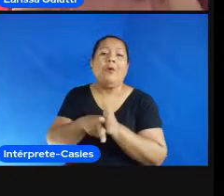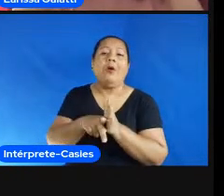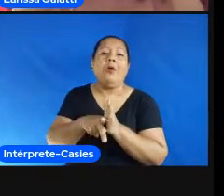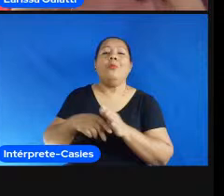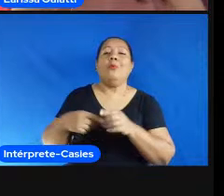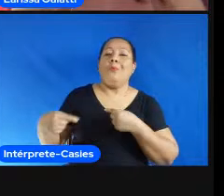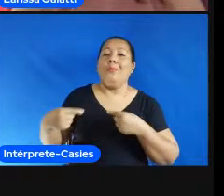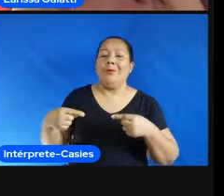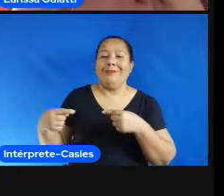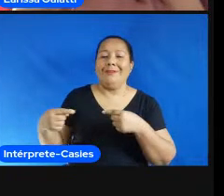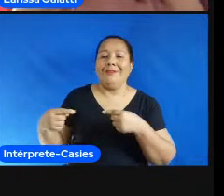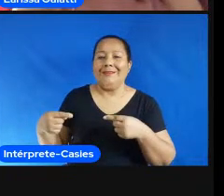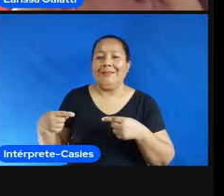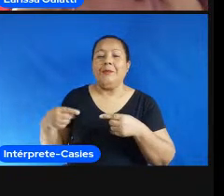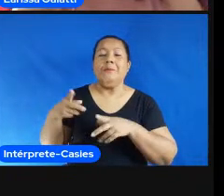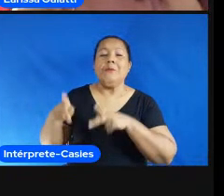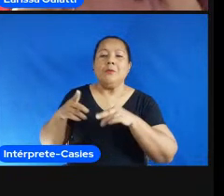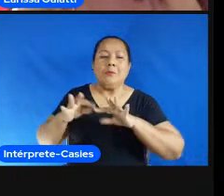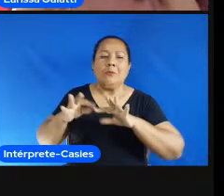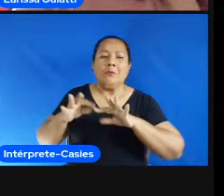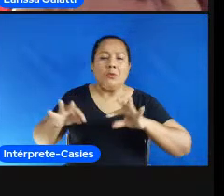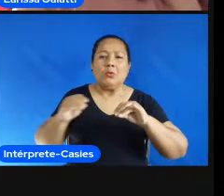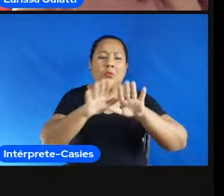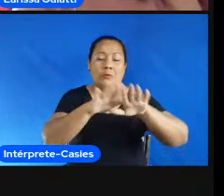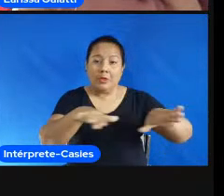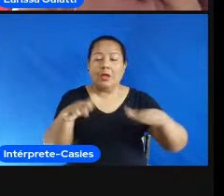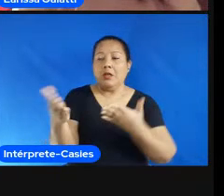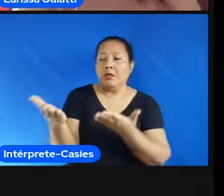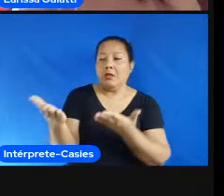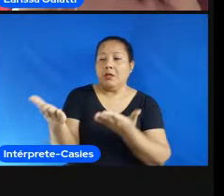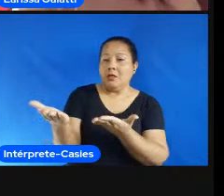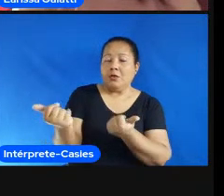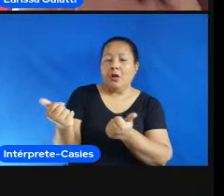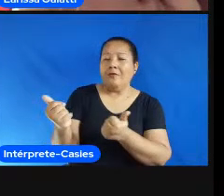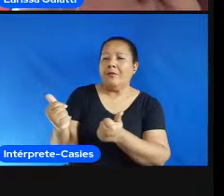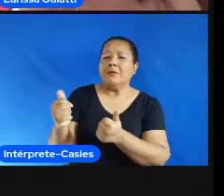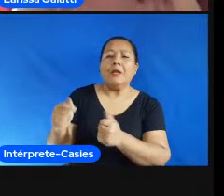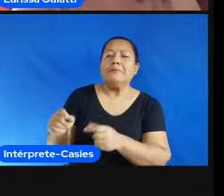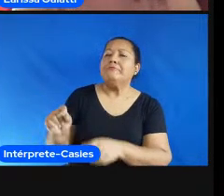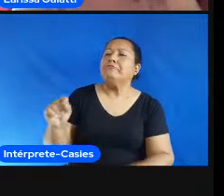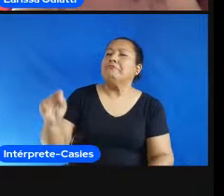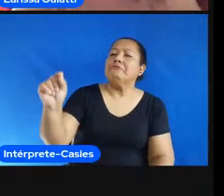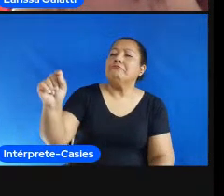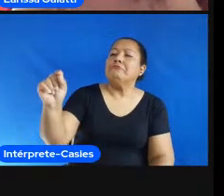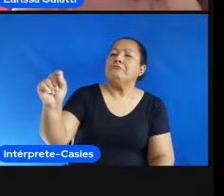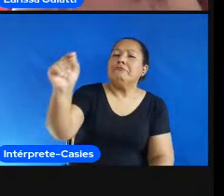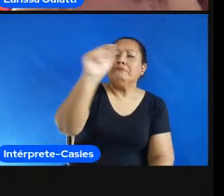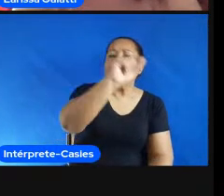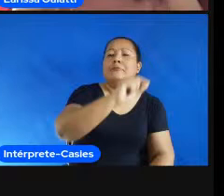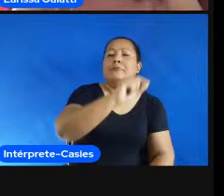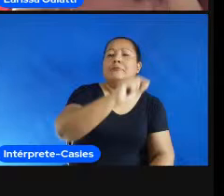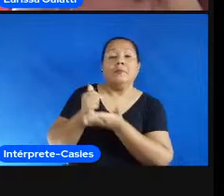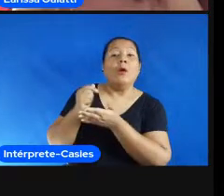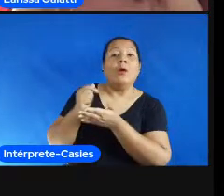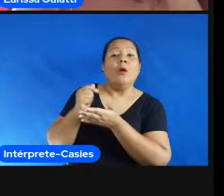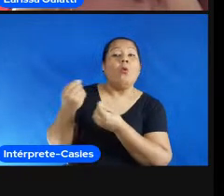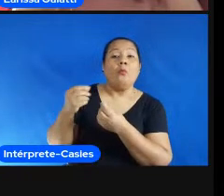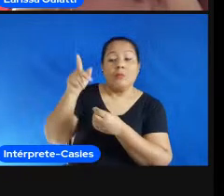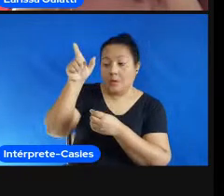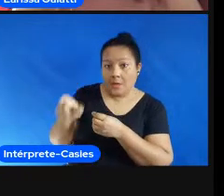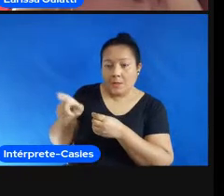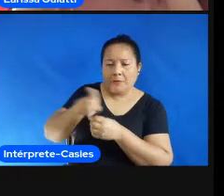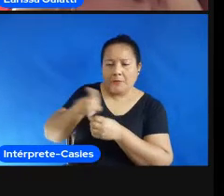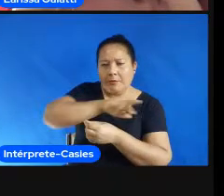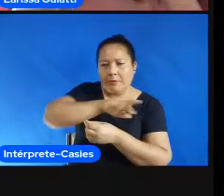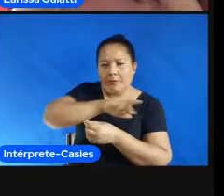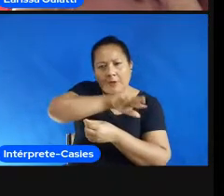crianças e mais jovens em diferentes regiões com qualidade dando suporte pra que profissionais que mediam essa experiência tenham